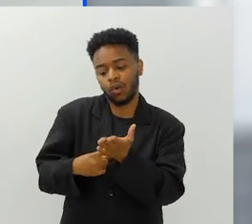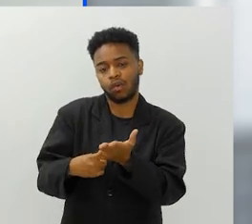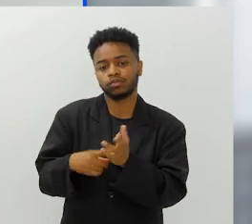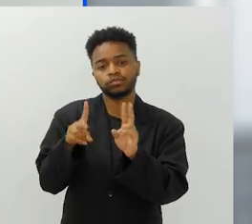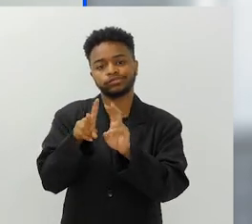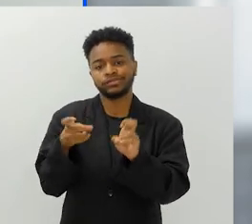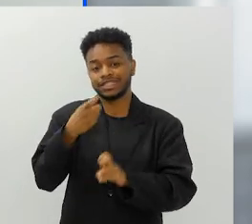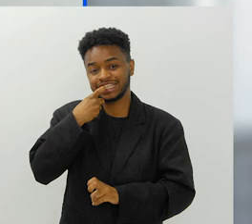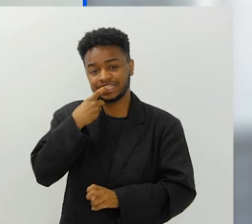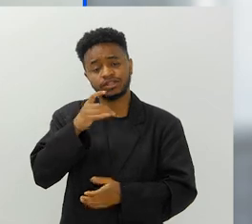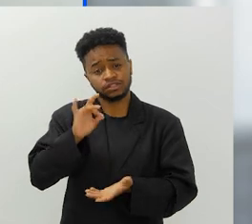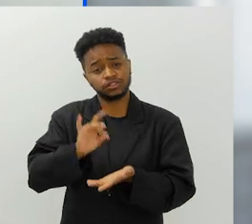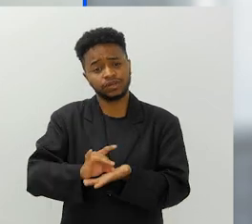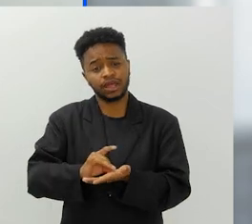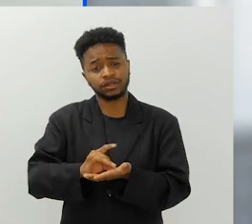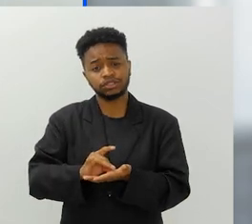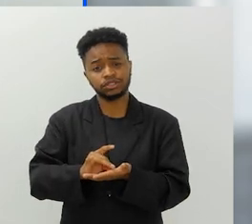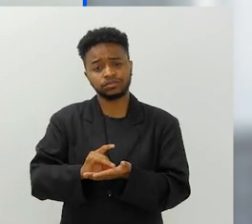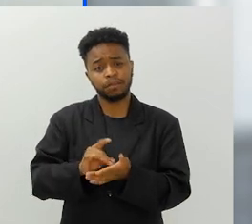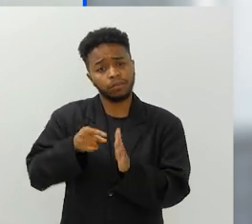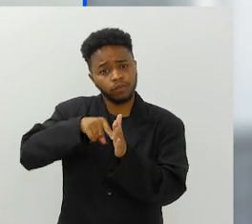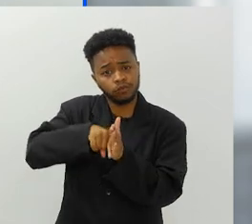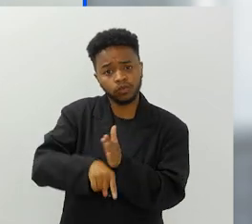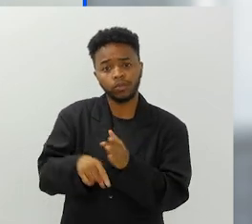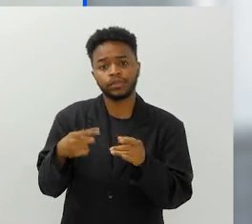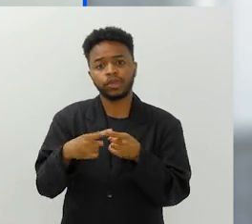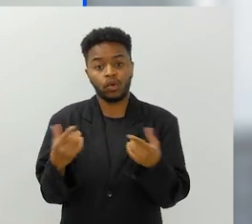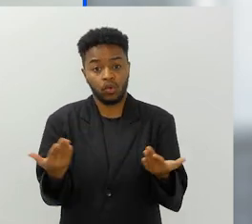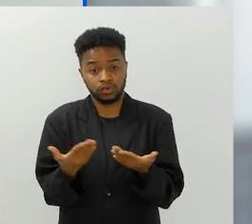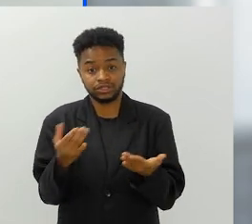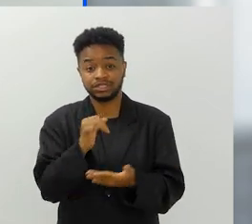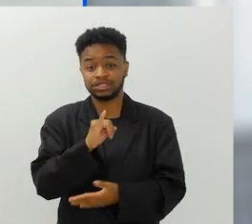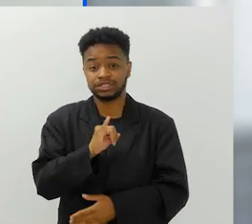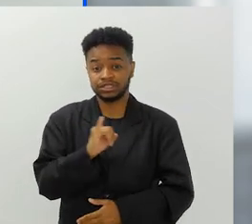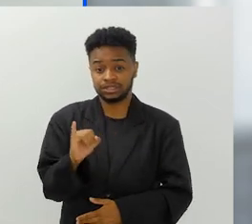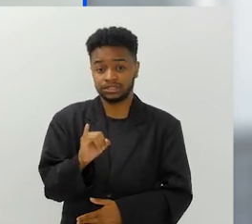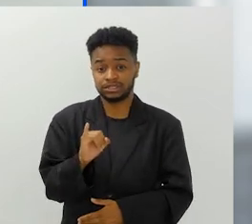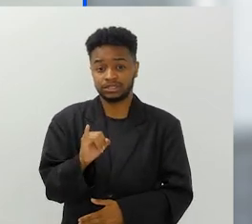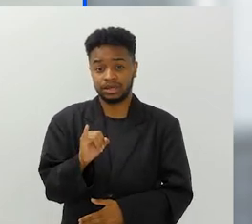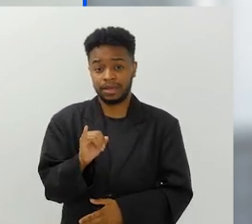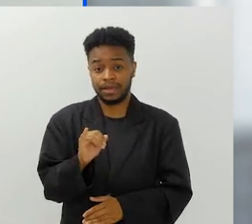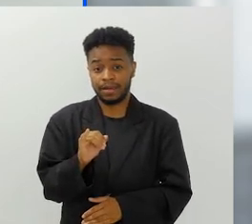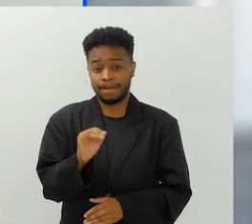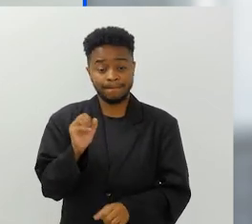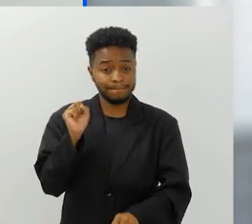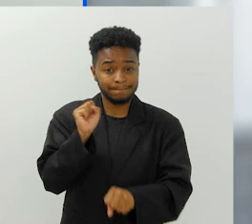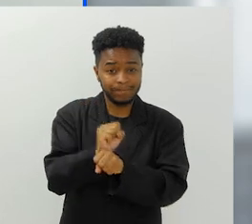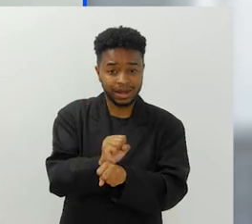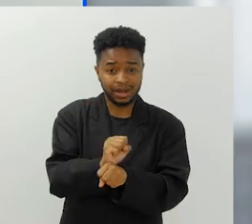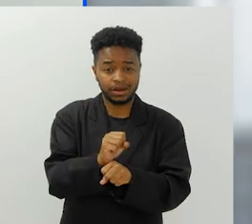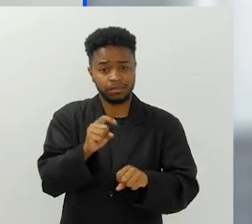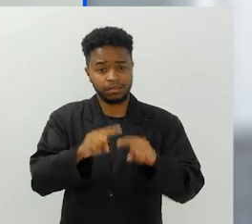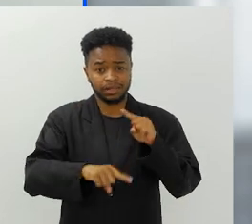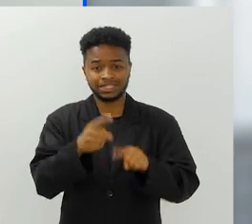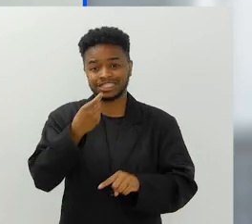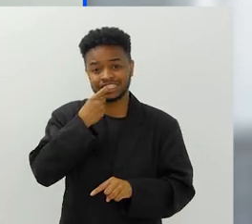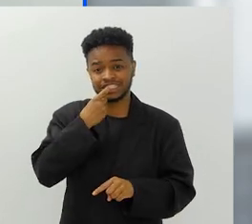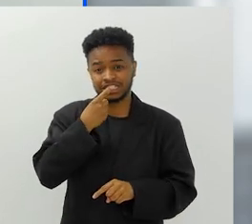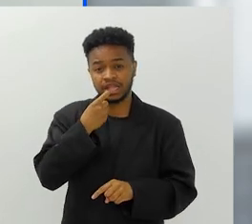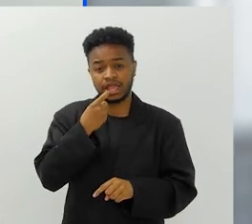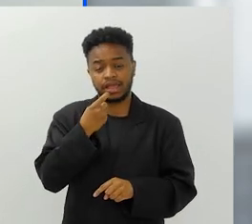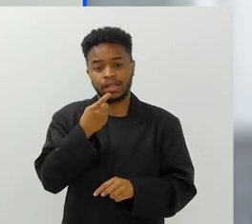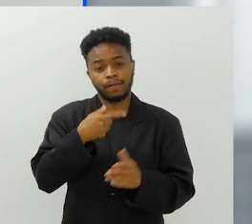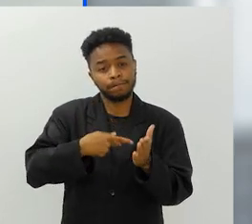ter um tratado do plástico realmente ambicioso. Hoje, se a gente fecha a torneira do plástico virgem hoje,